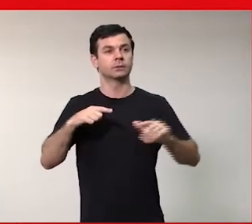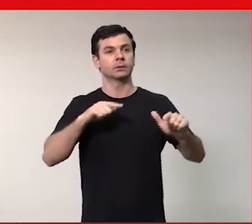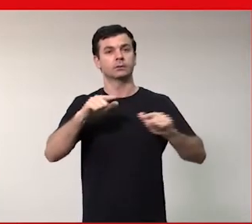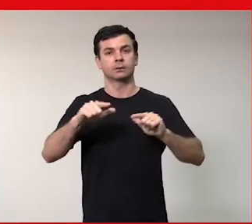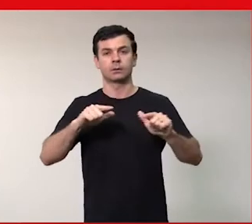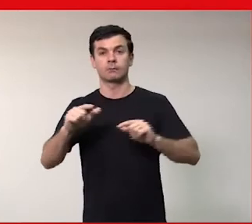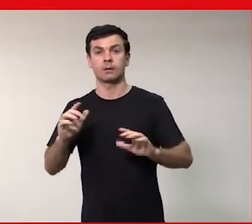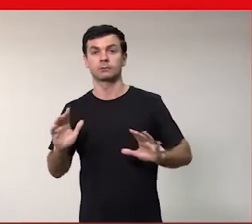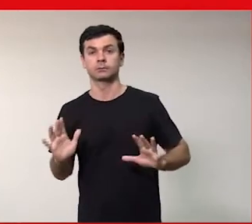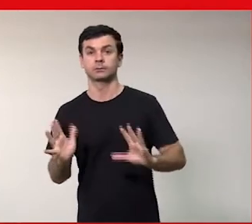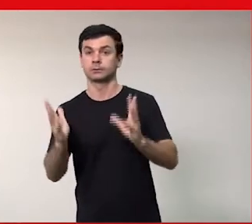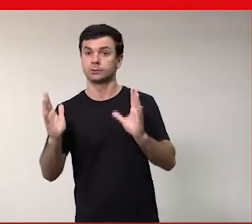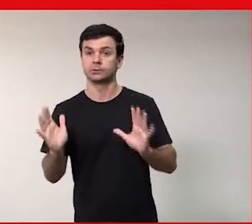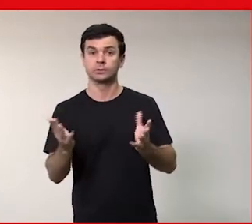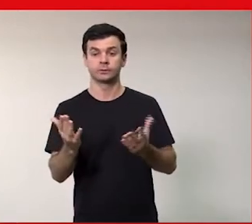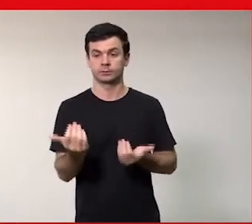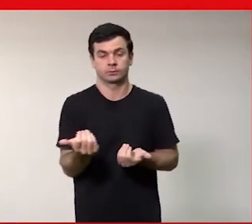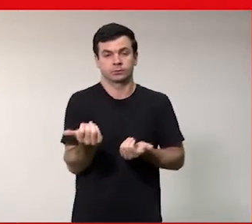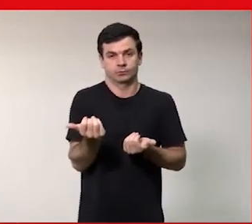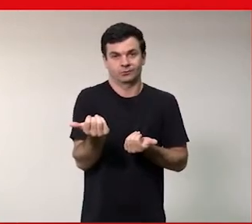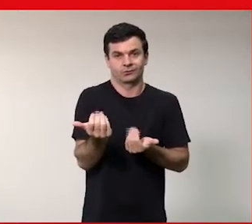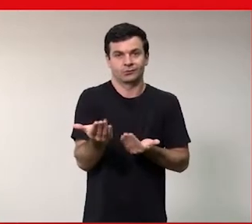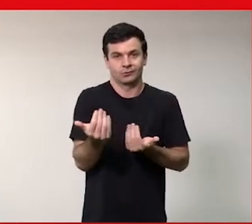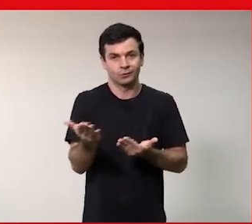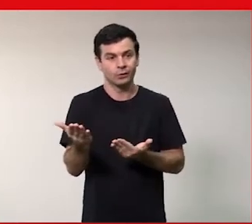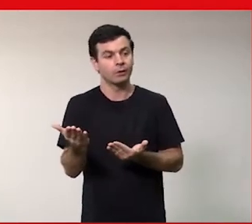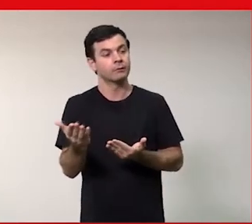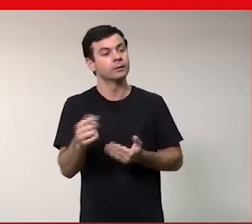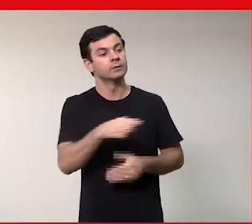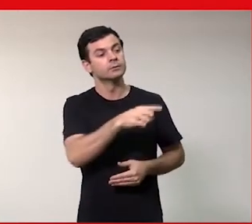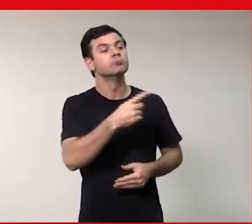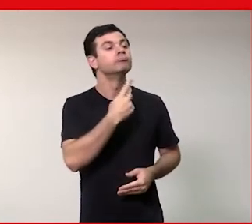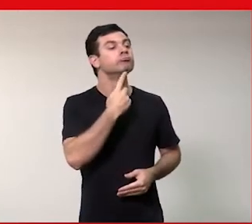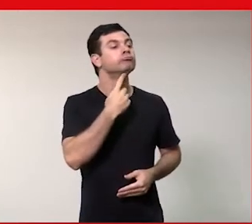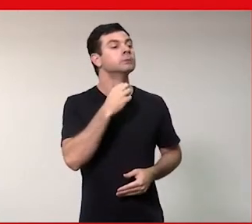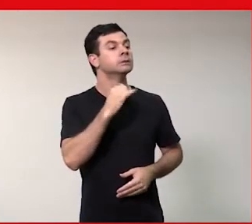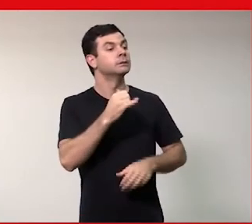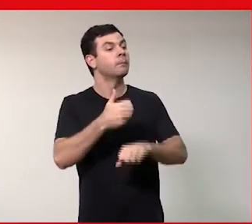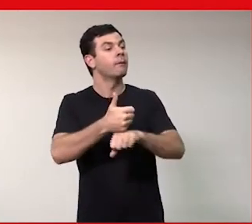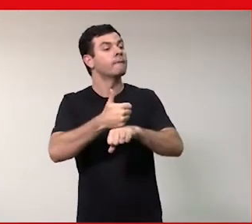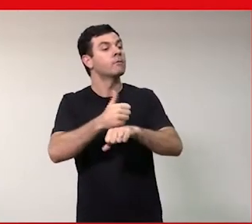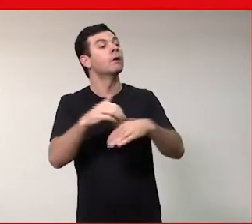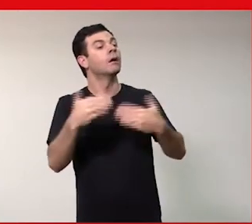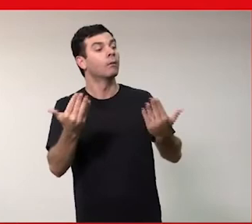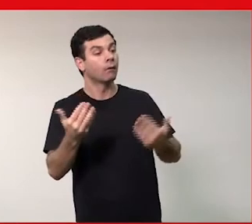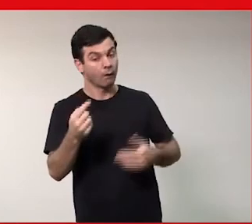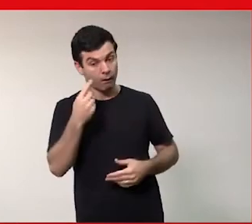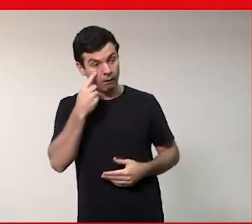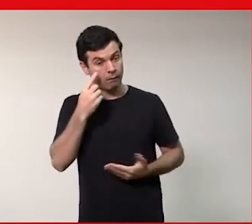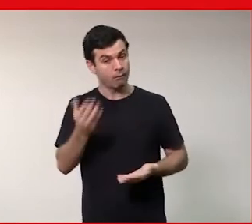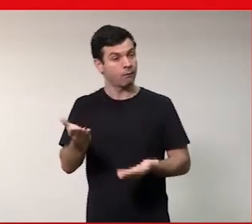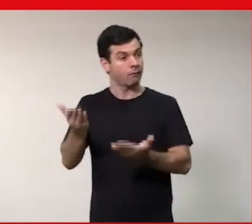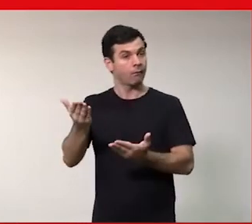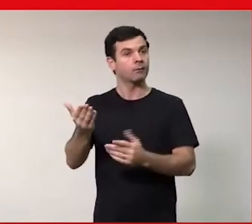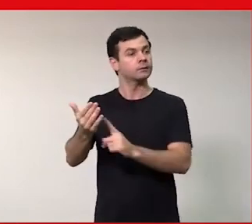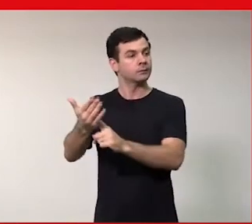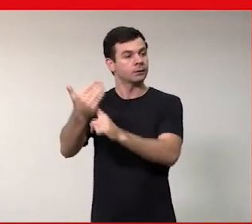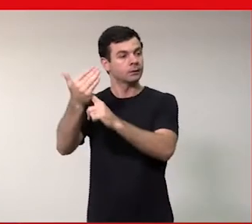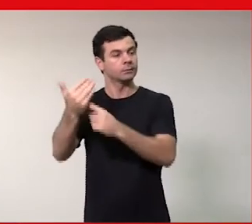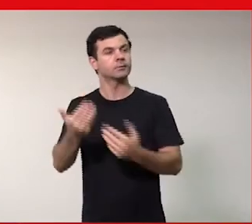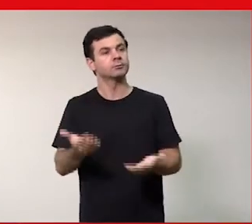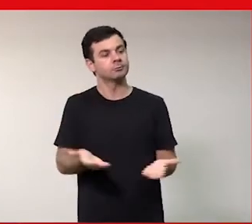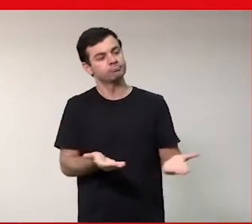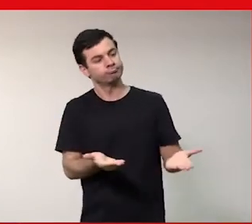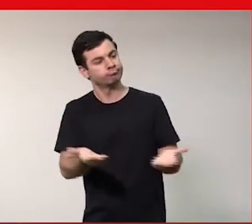incentivar as jovens a migrar para essa área de tecnologia então